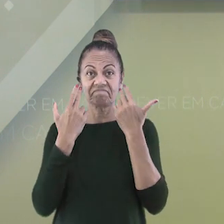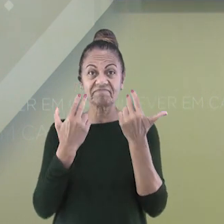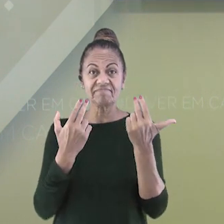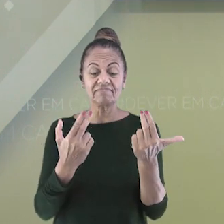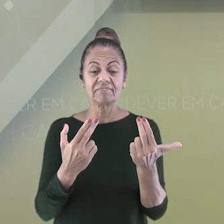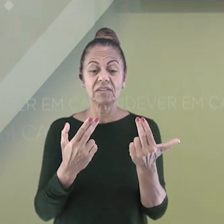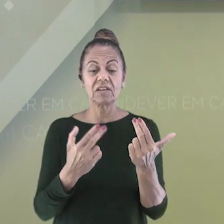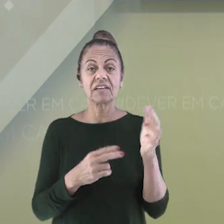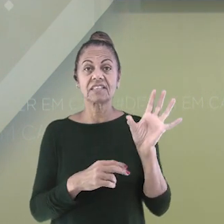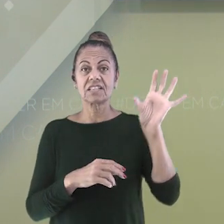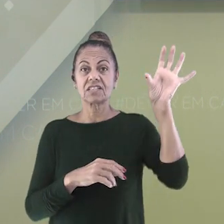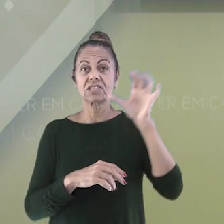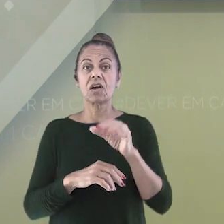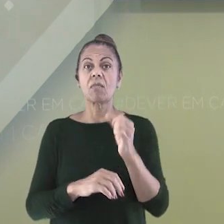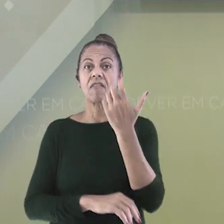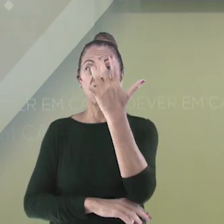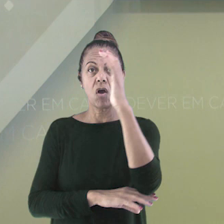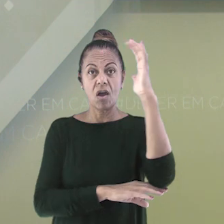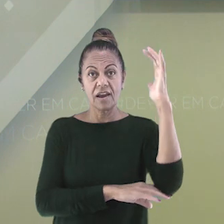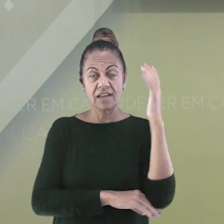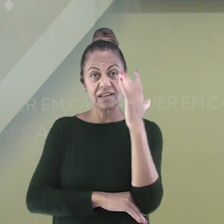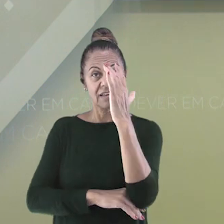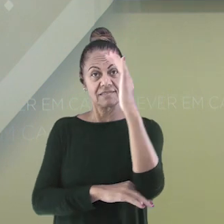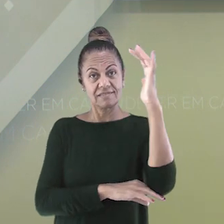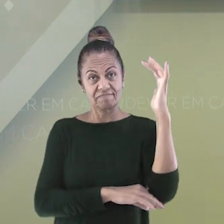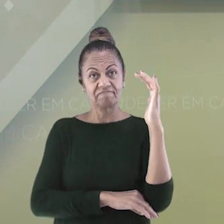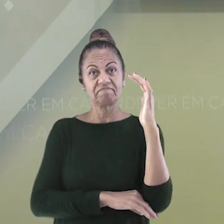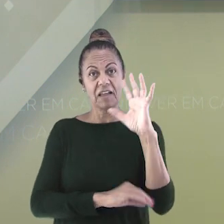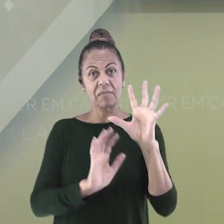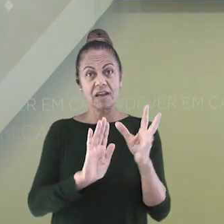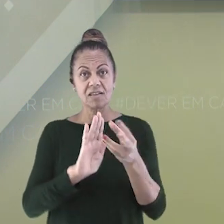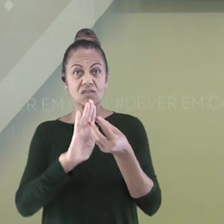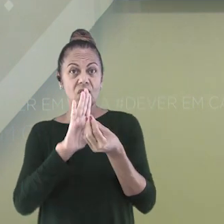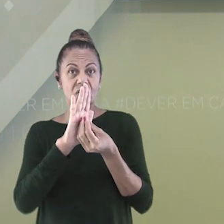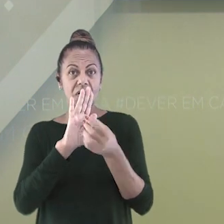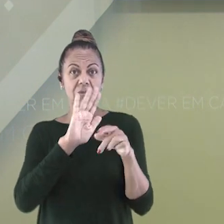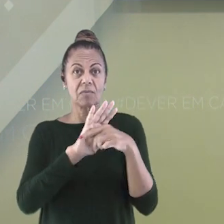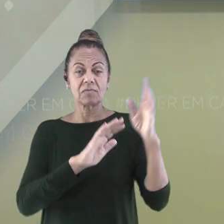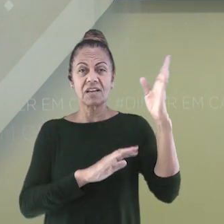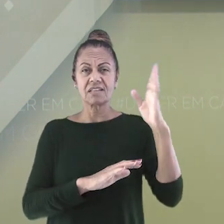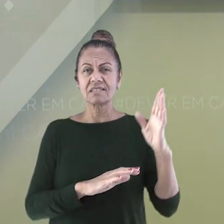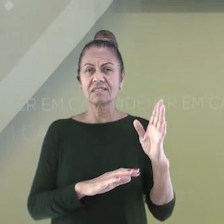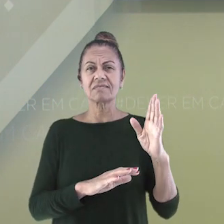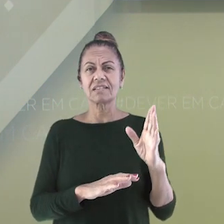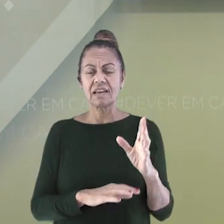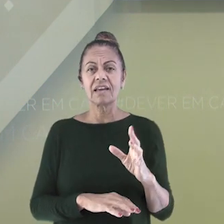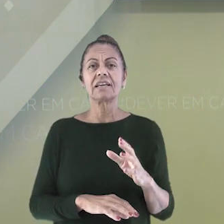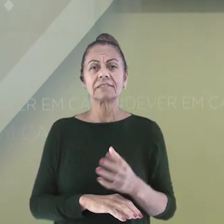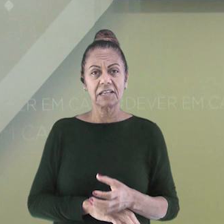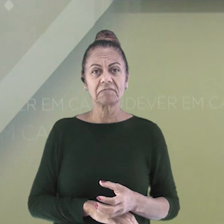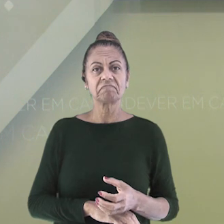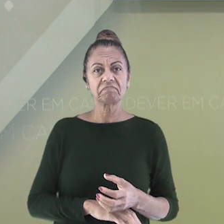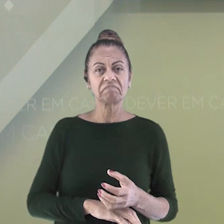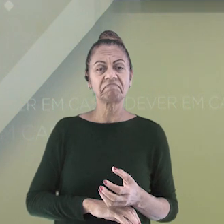região que encontramos a Floresta Amazônica Brasileira. Uma floresta com grande variedade de espécies vegetais